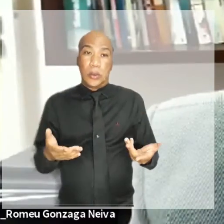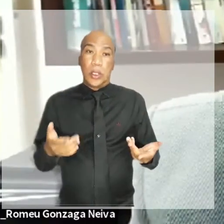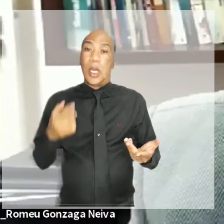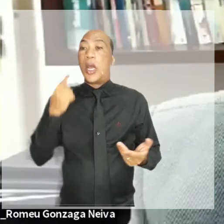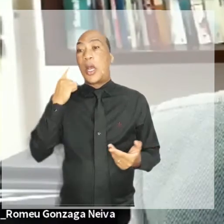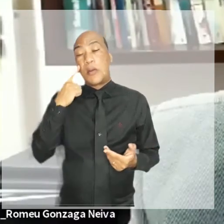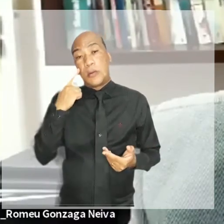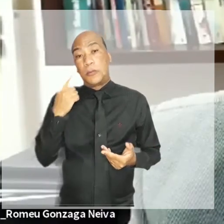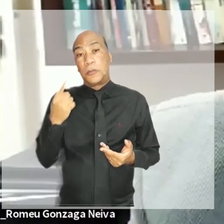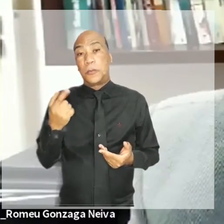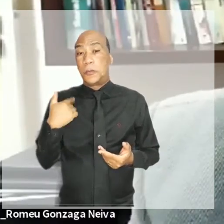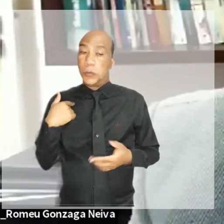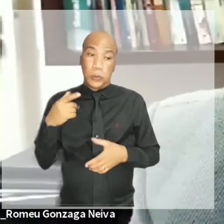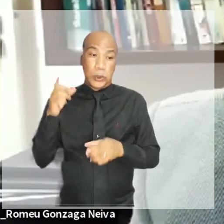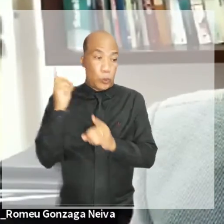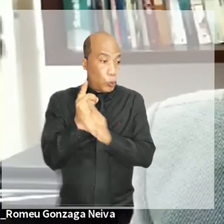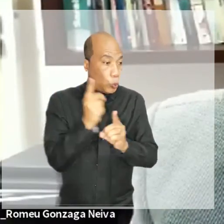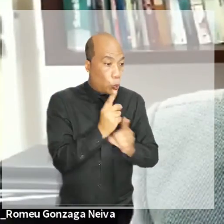descobramos ou